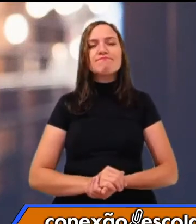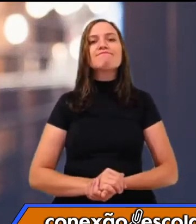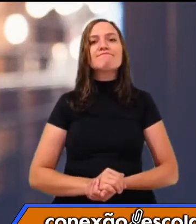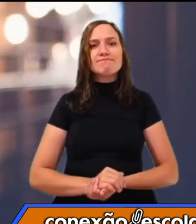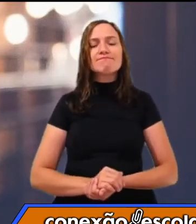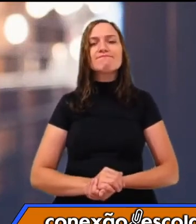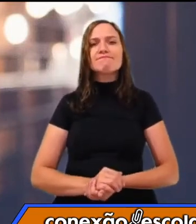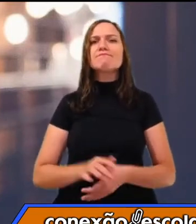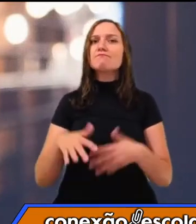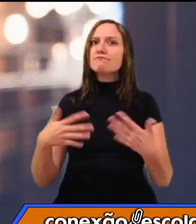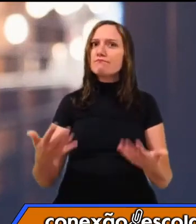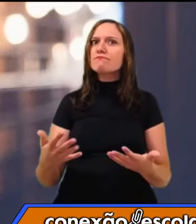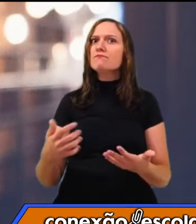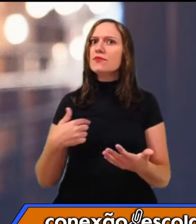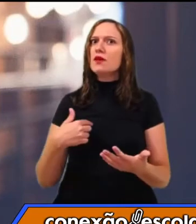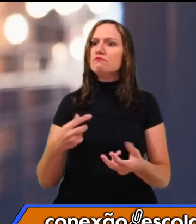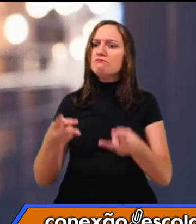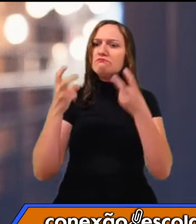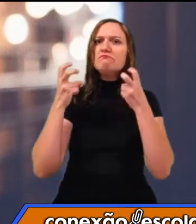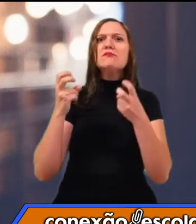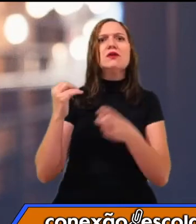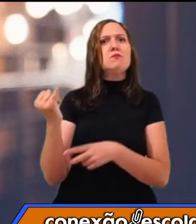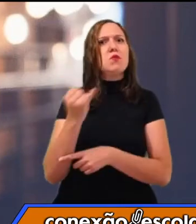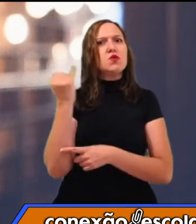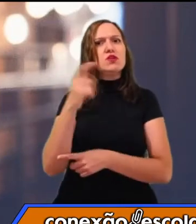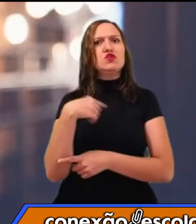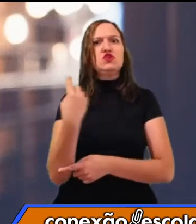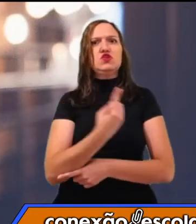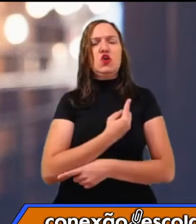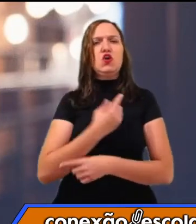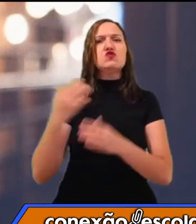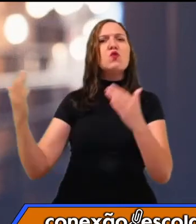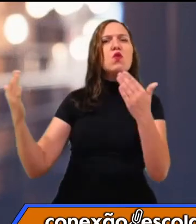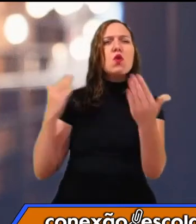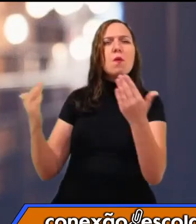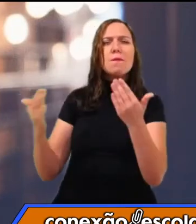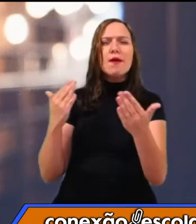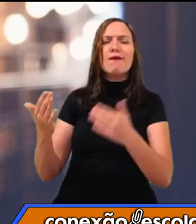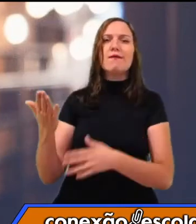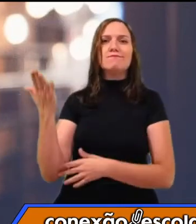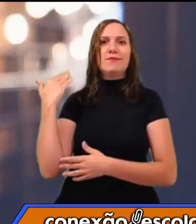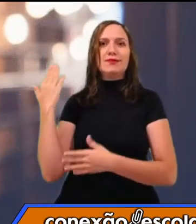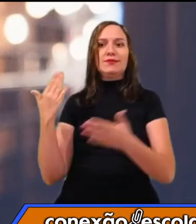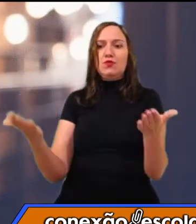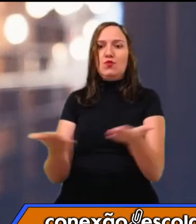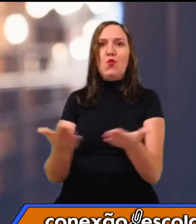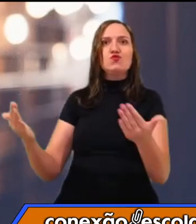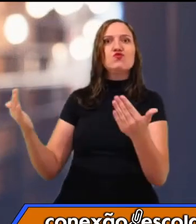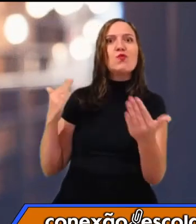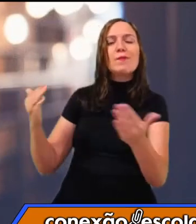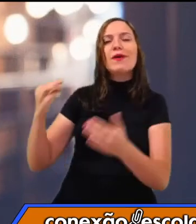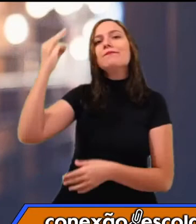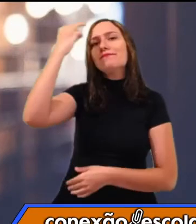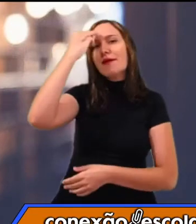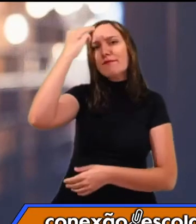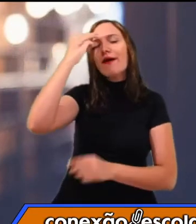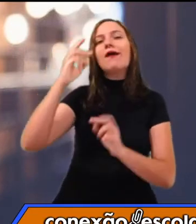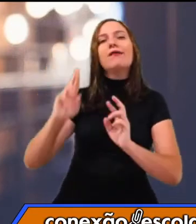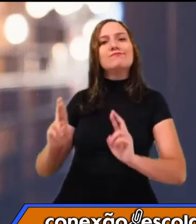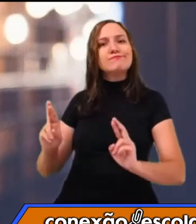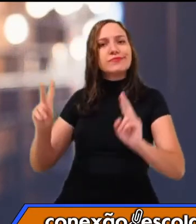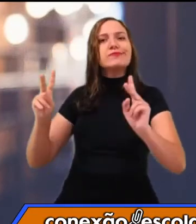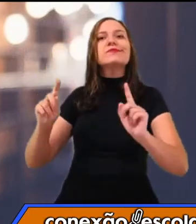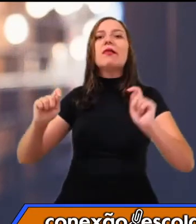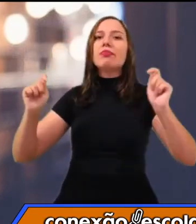Então, esse caso eu acho que é muito importante para a gente lembrar, né? Esse fato da memória. A memória